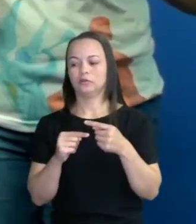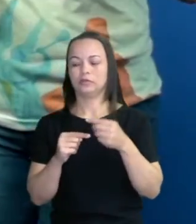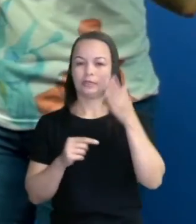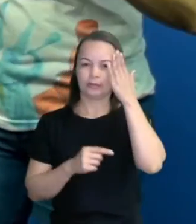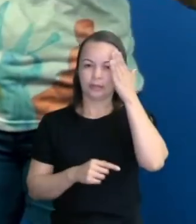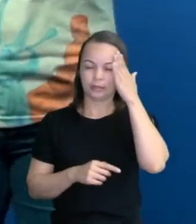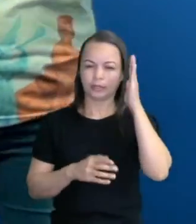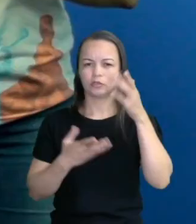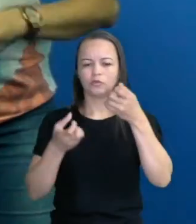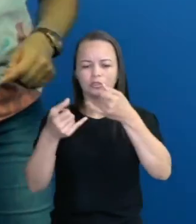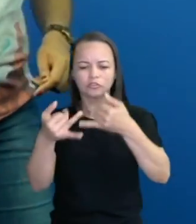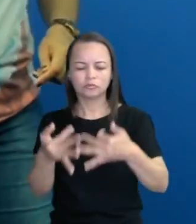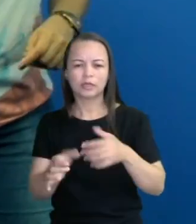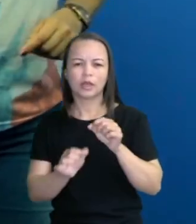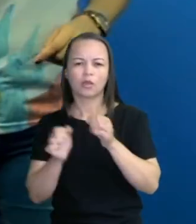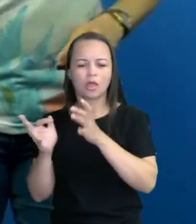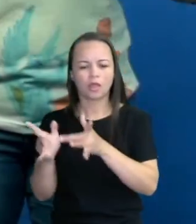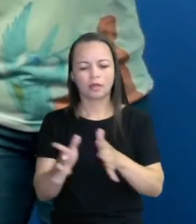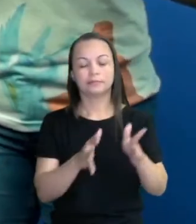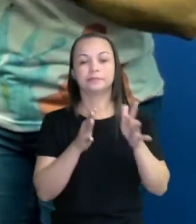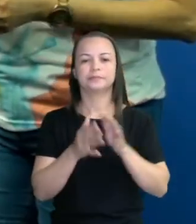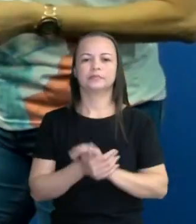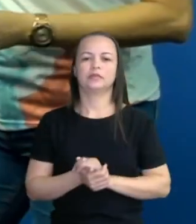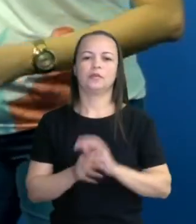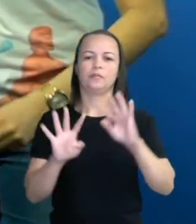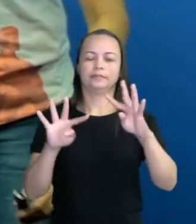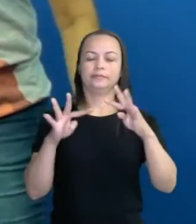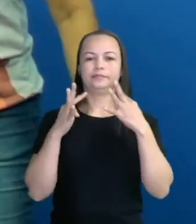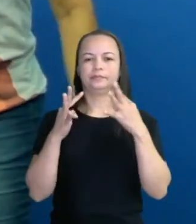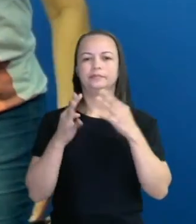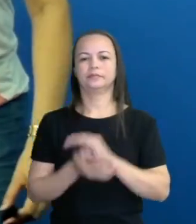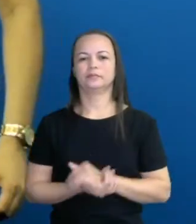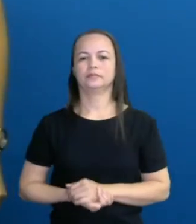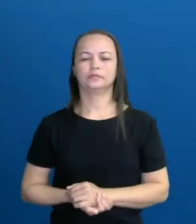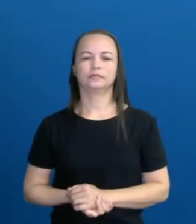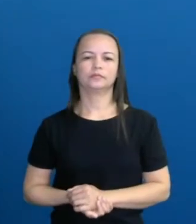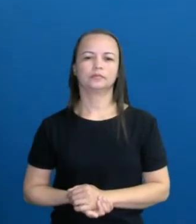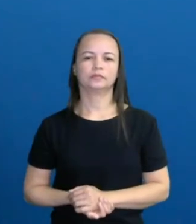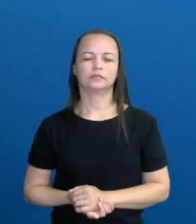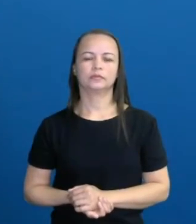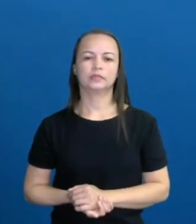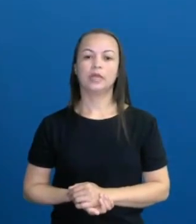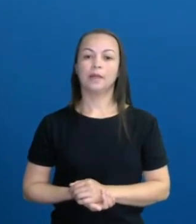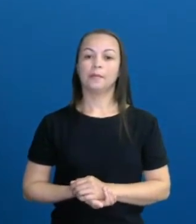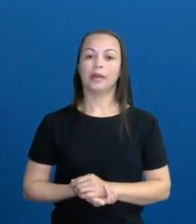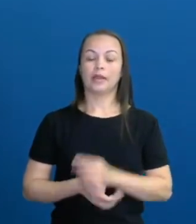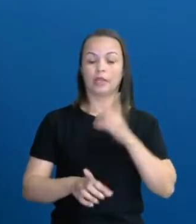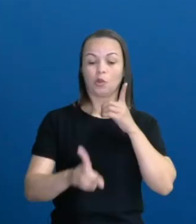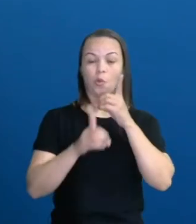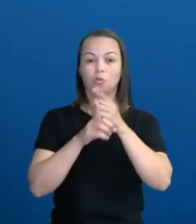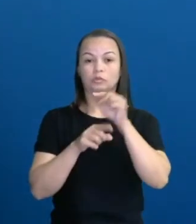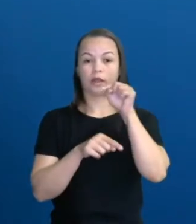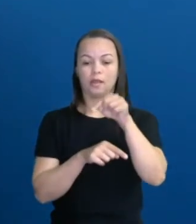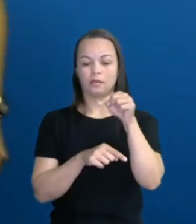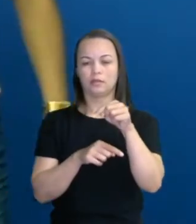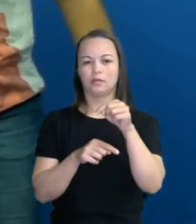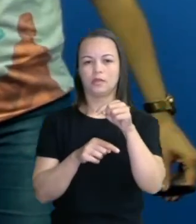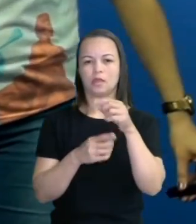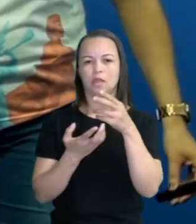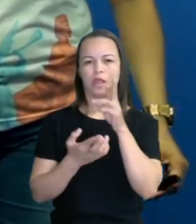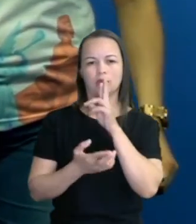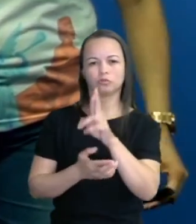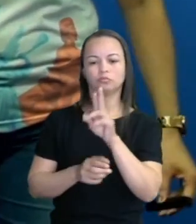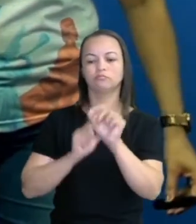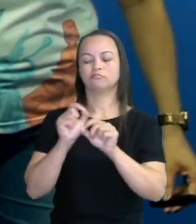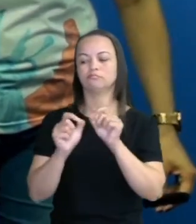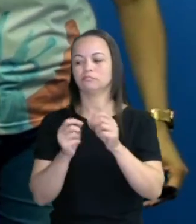que foi falado na outra aula e a gente vai seguir. Então, presta bem atenção aqui. Para chegar a esse resultado, né? A